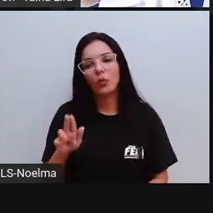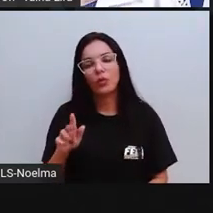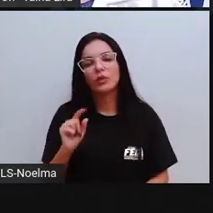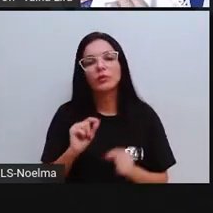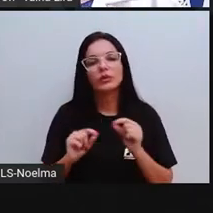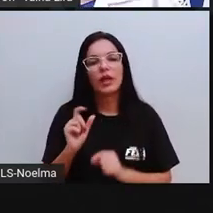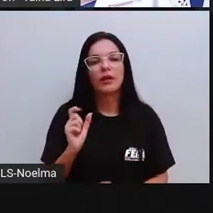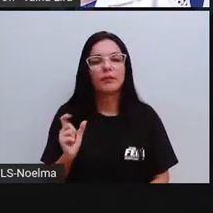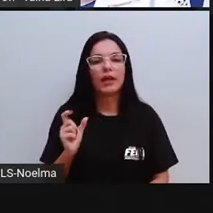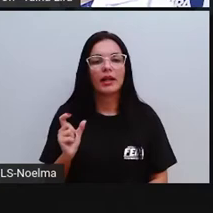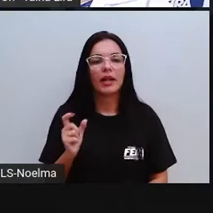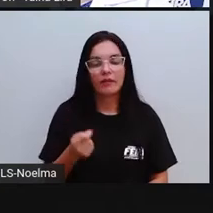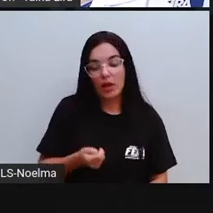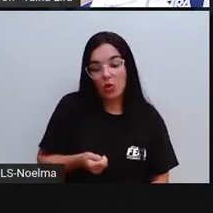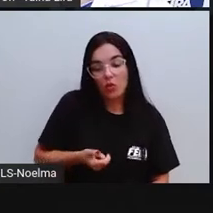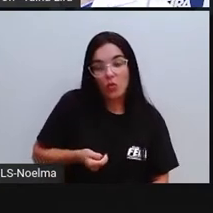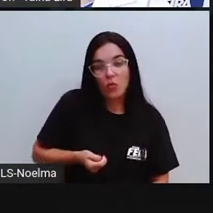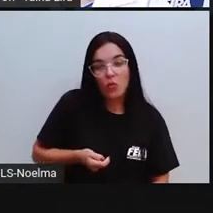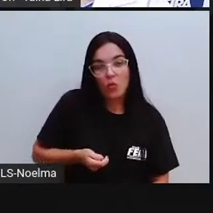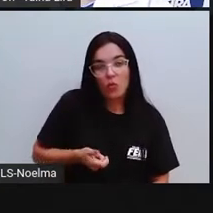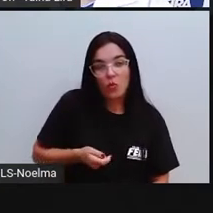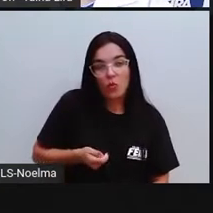palavra GÚDI, tá?